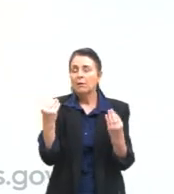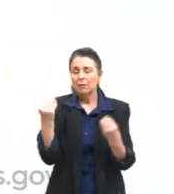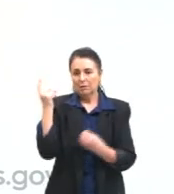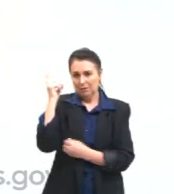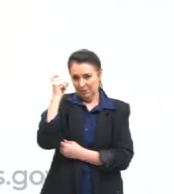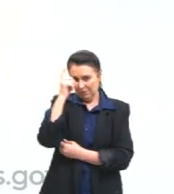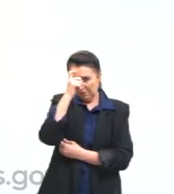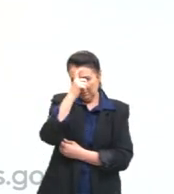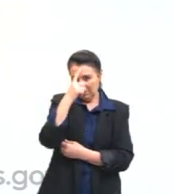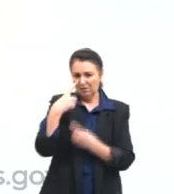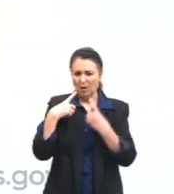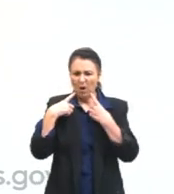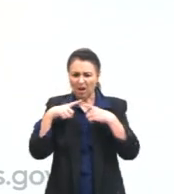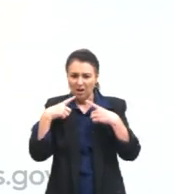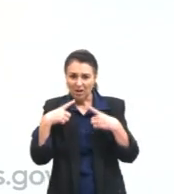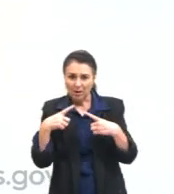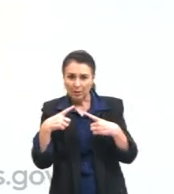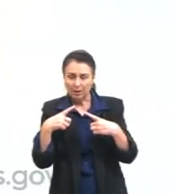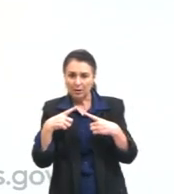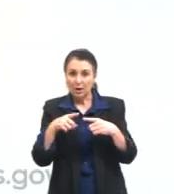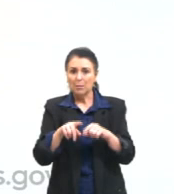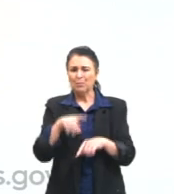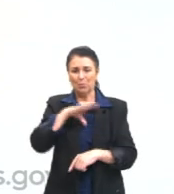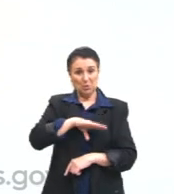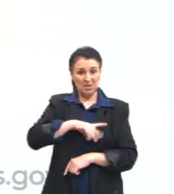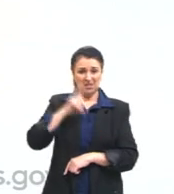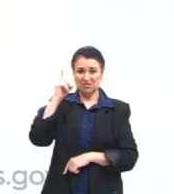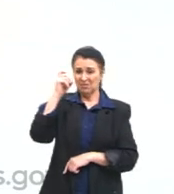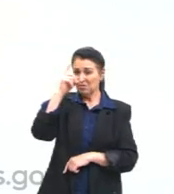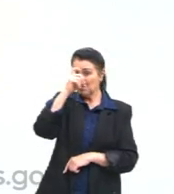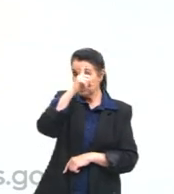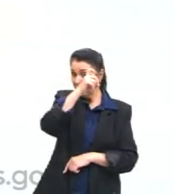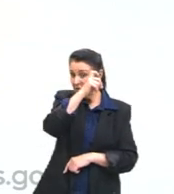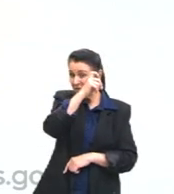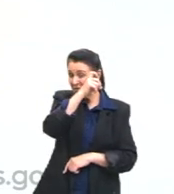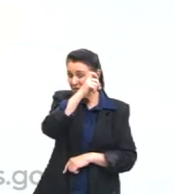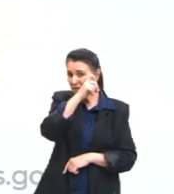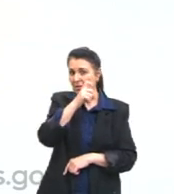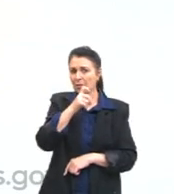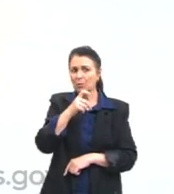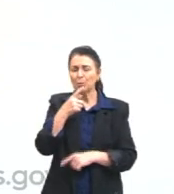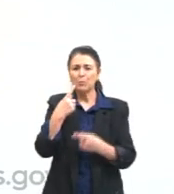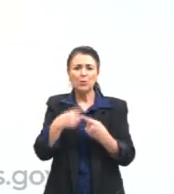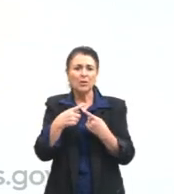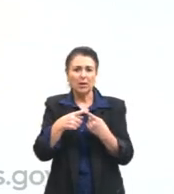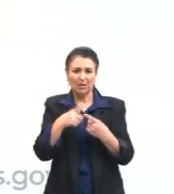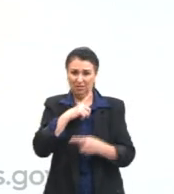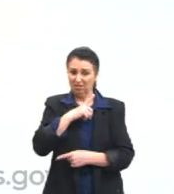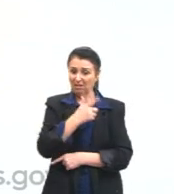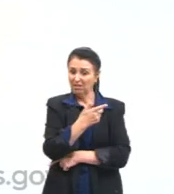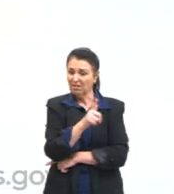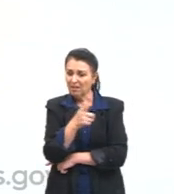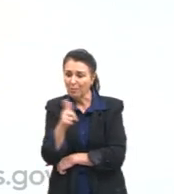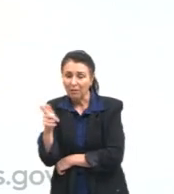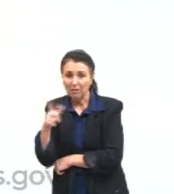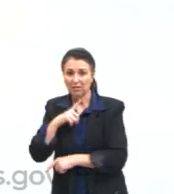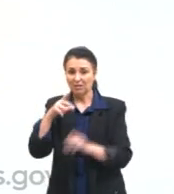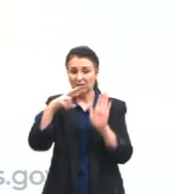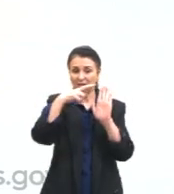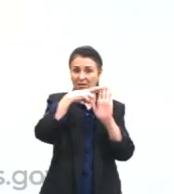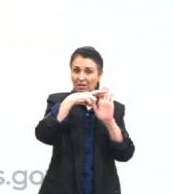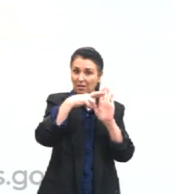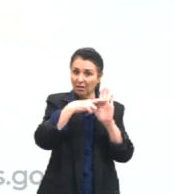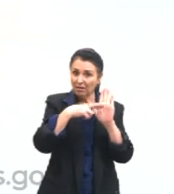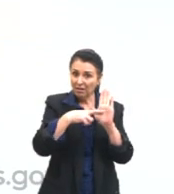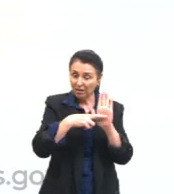E quando a gente fala sobre português ser muito difícil, gente está falando sobre essas gramáticas, sobre essas regras, sobre